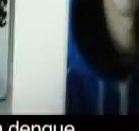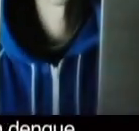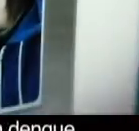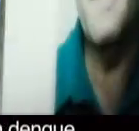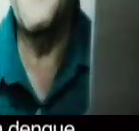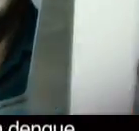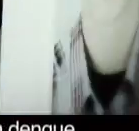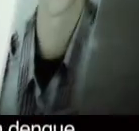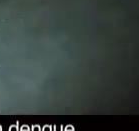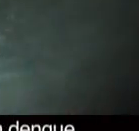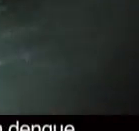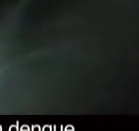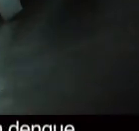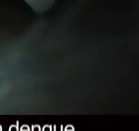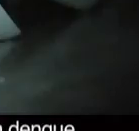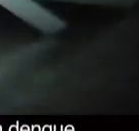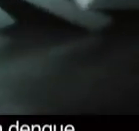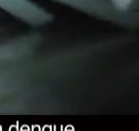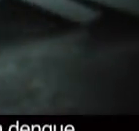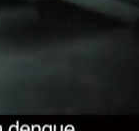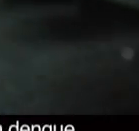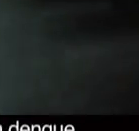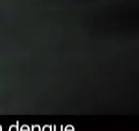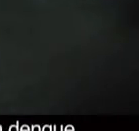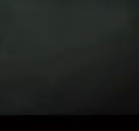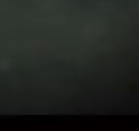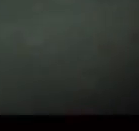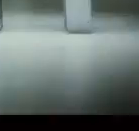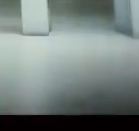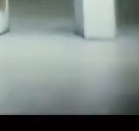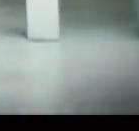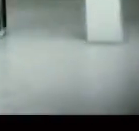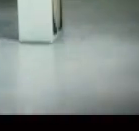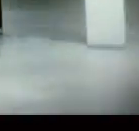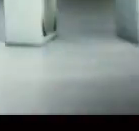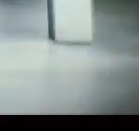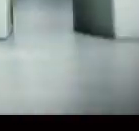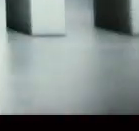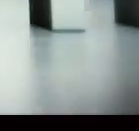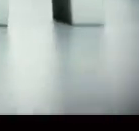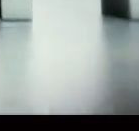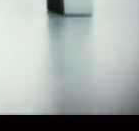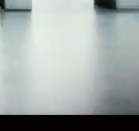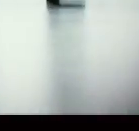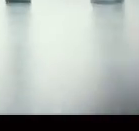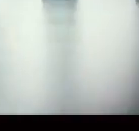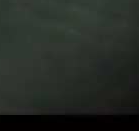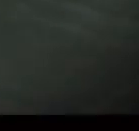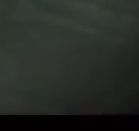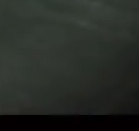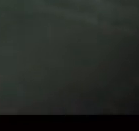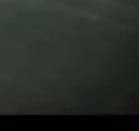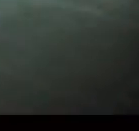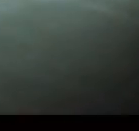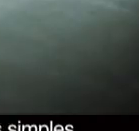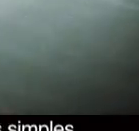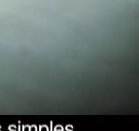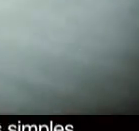Todos os anos, milhares de brasileiros pegam dengue, uma doença séria que mata muitas pessoas.